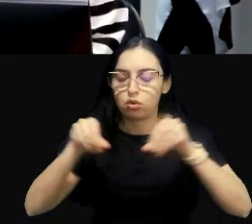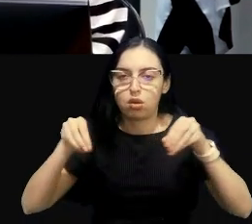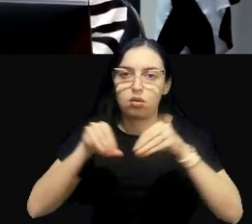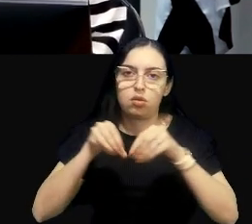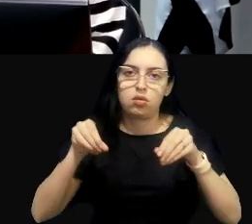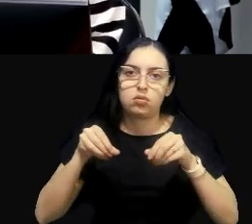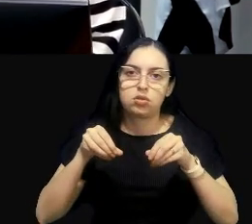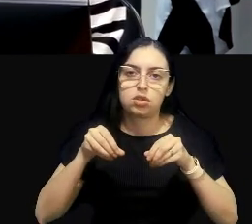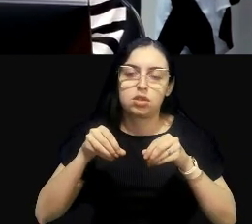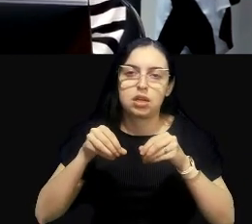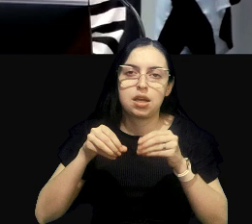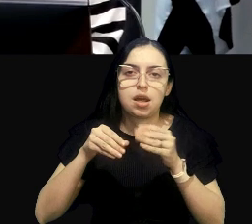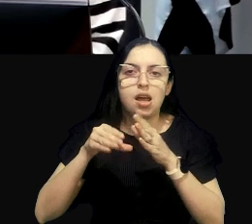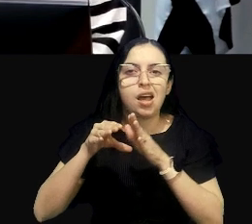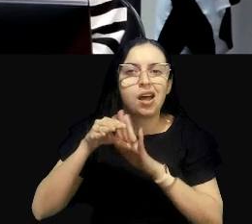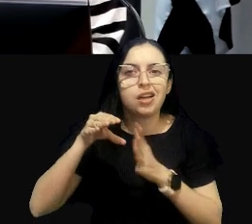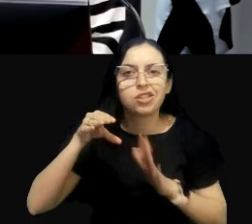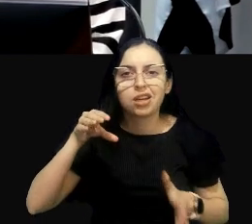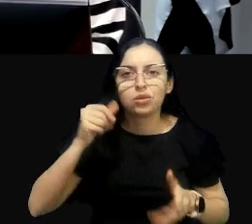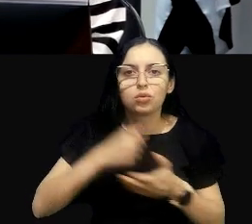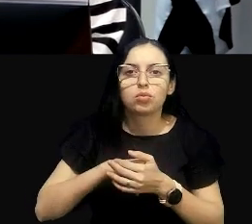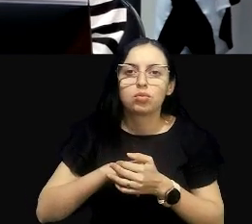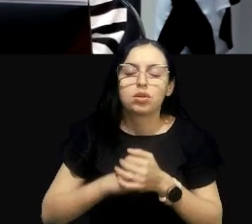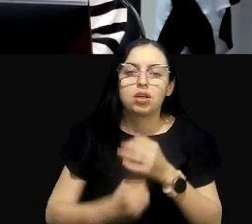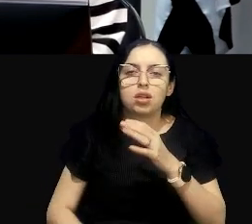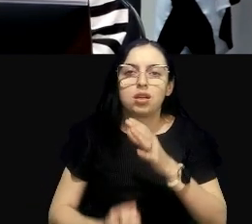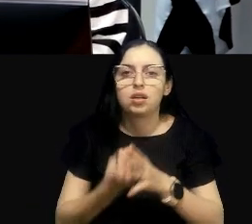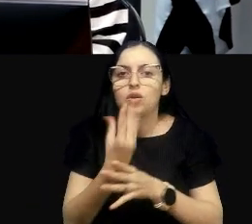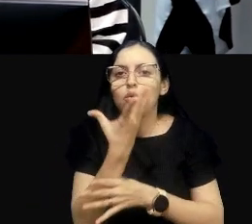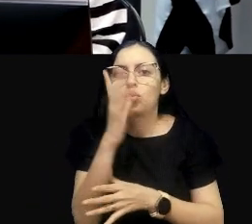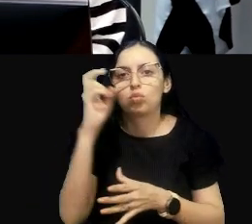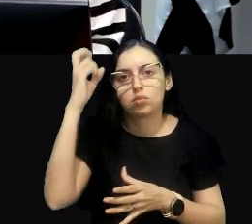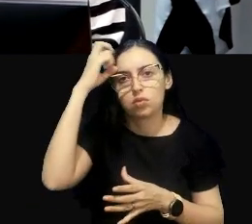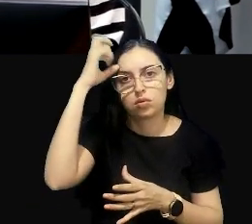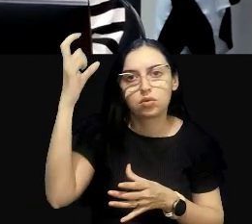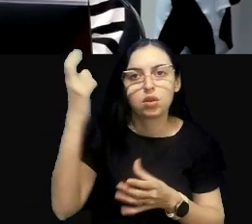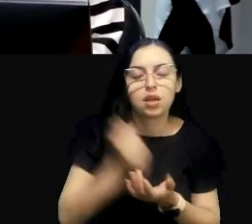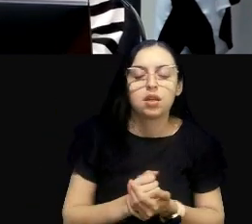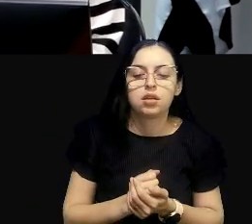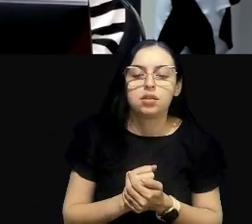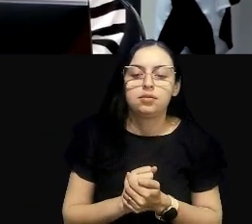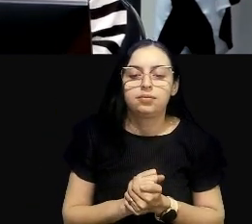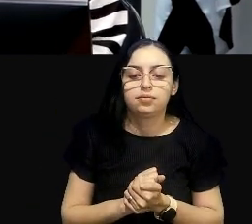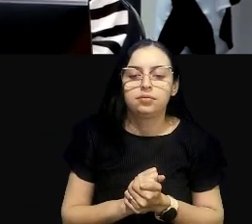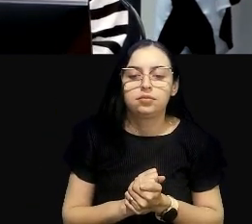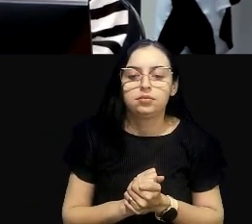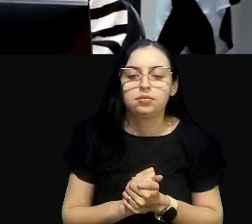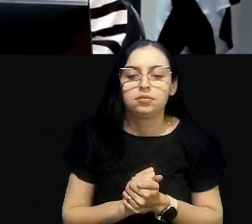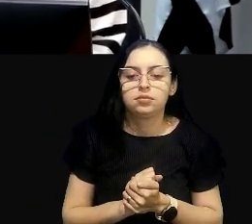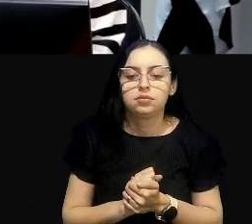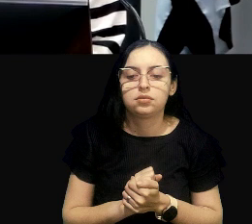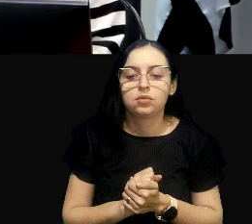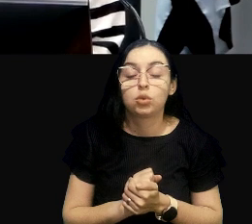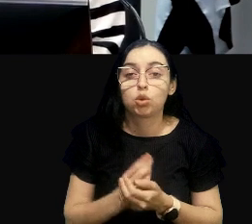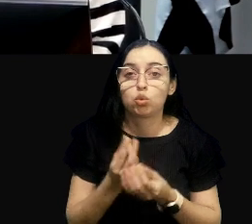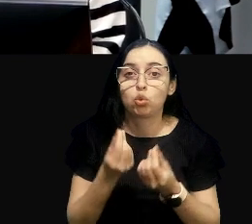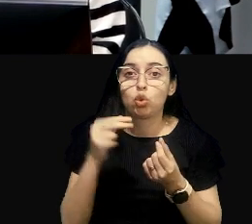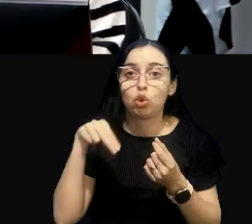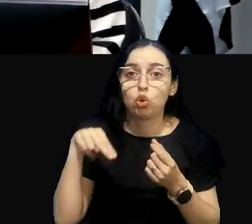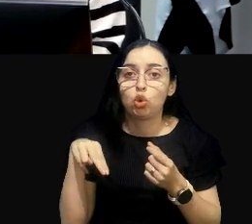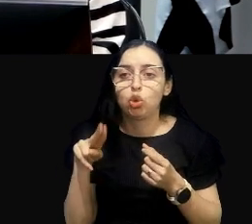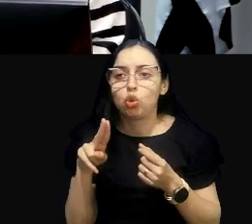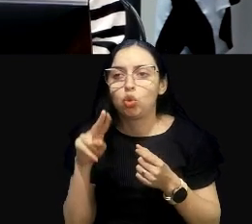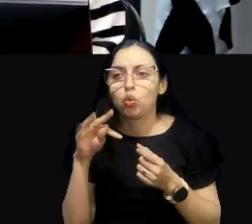erosão, produtividade de cultura, né, as questões de salinidade, a questão de nutrientes, as